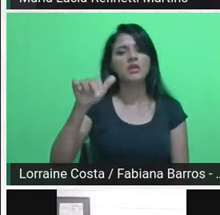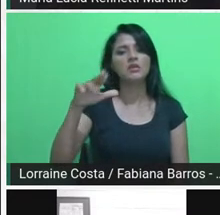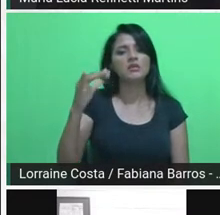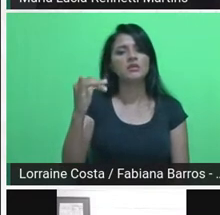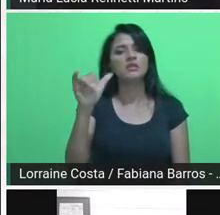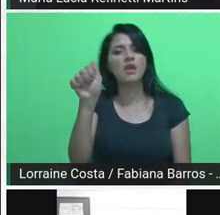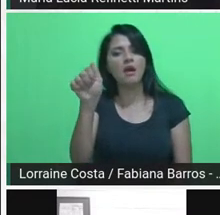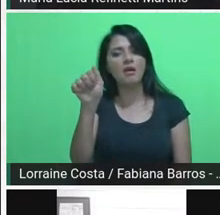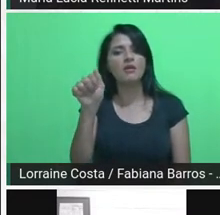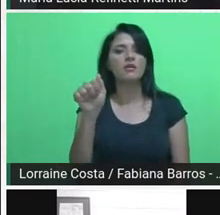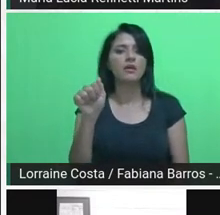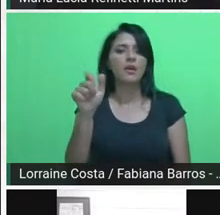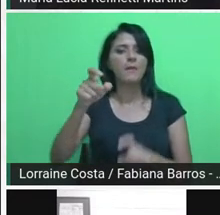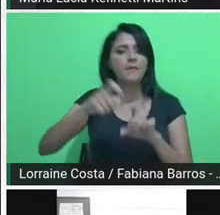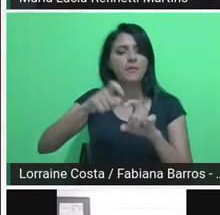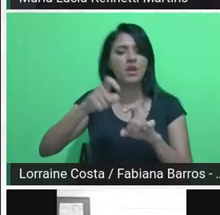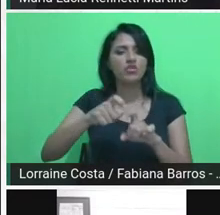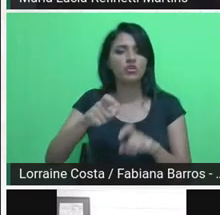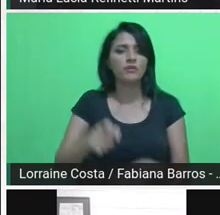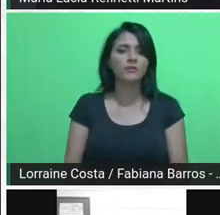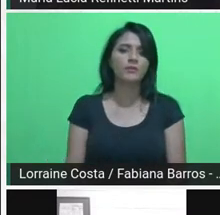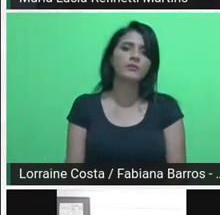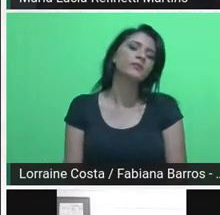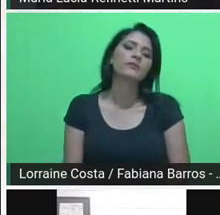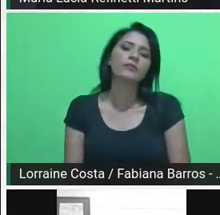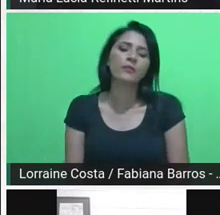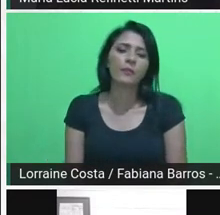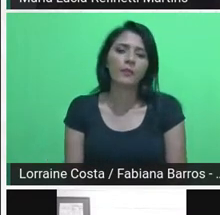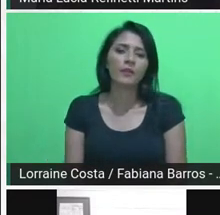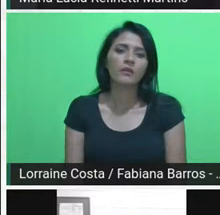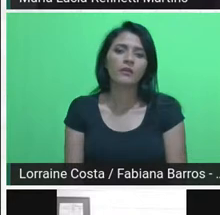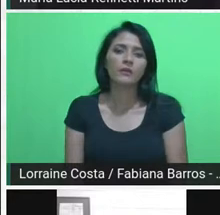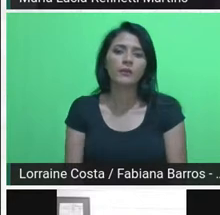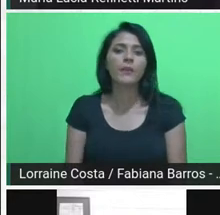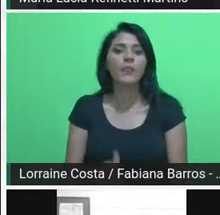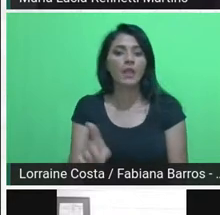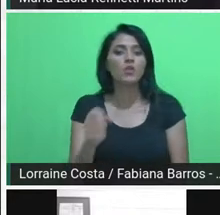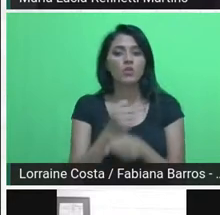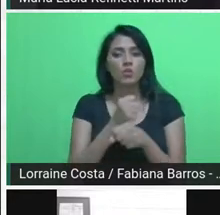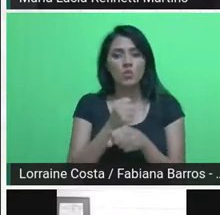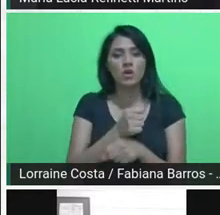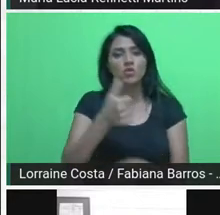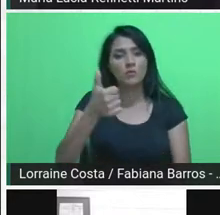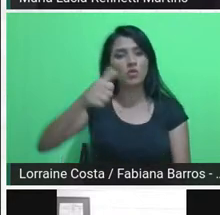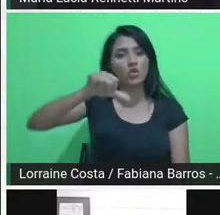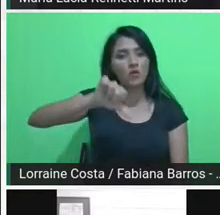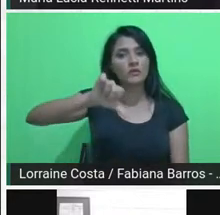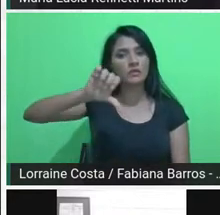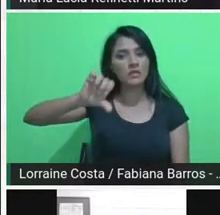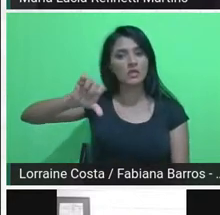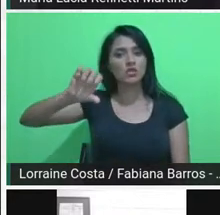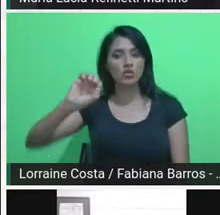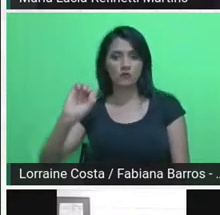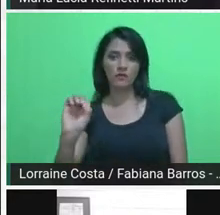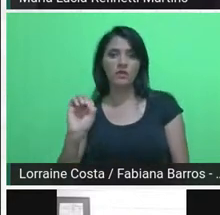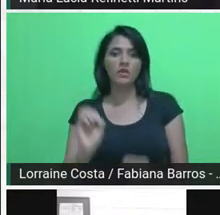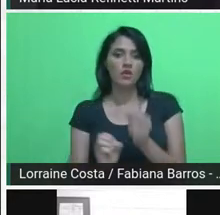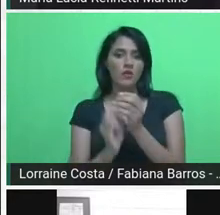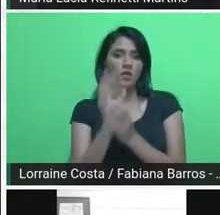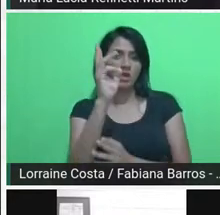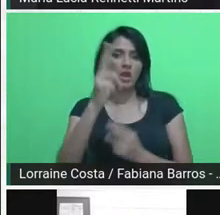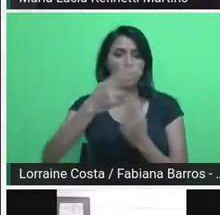aí, em 1990, foi criado o SUS e